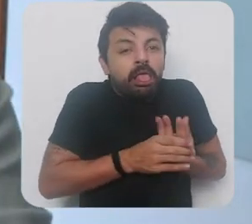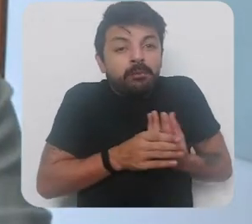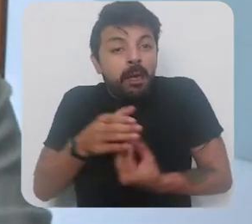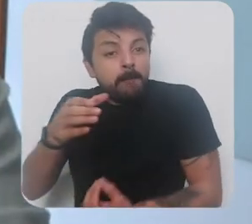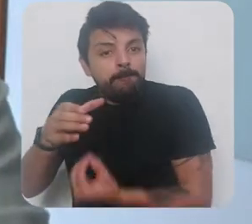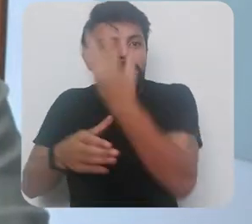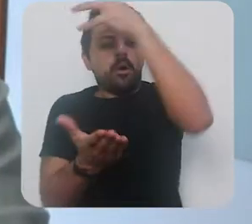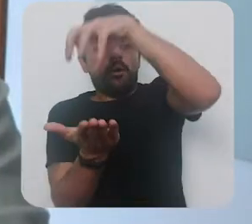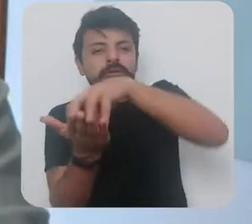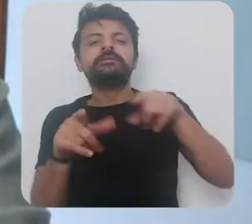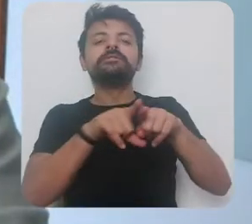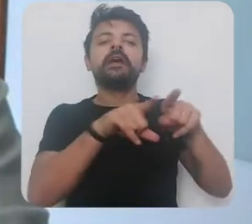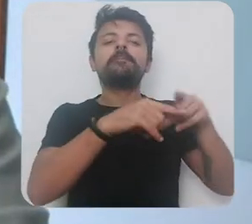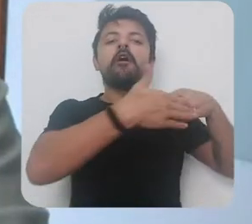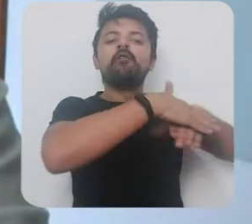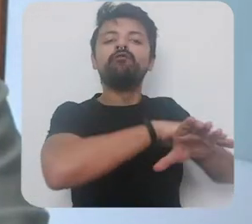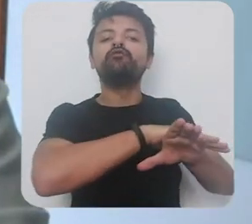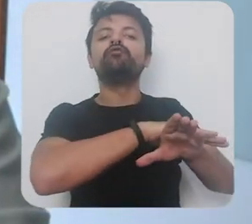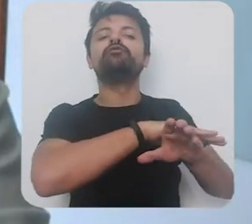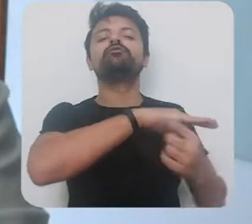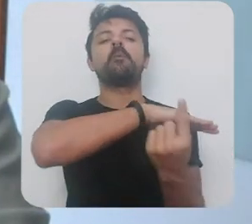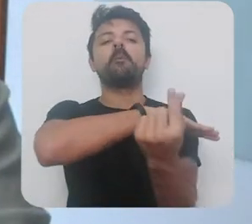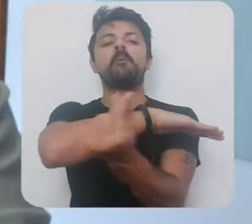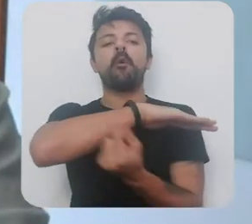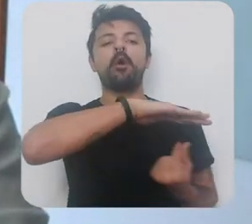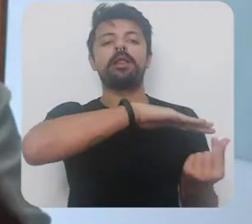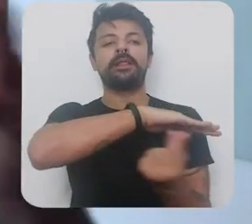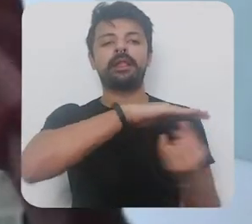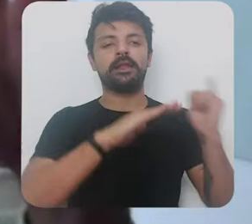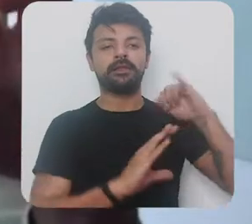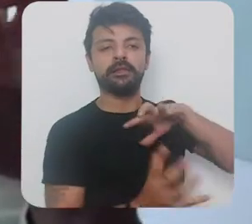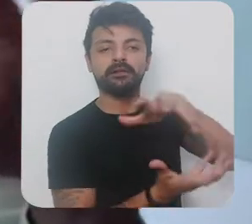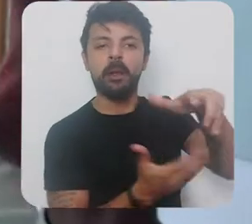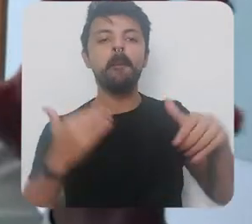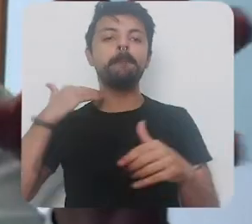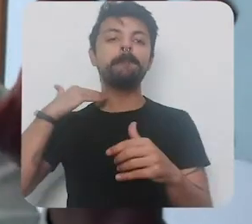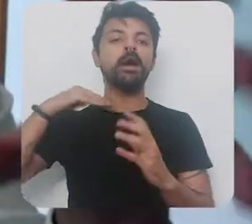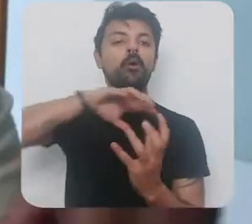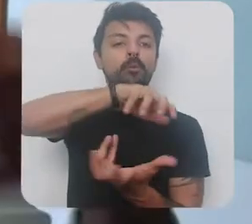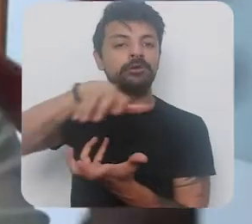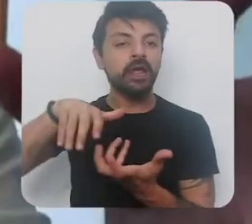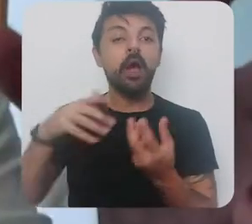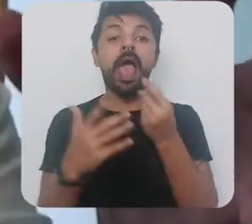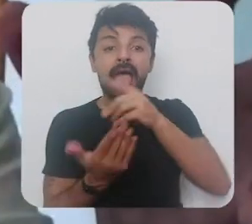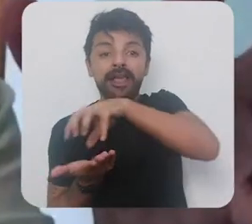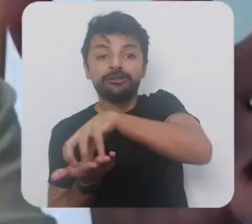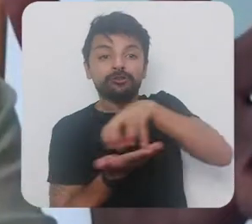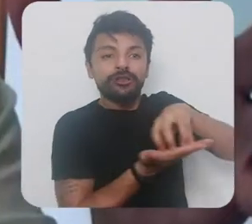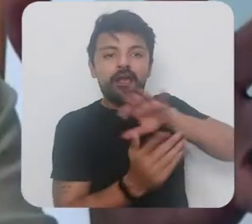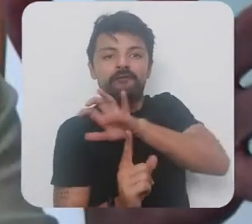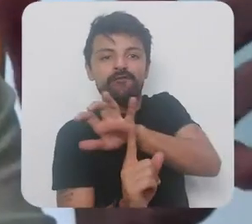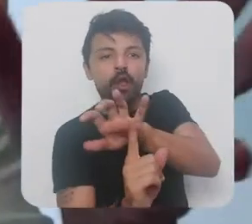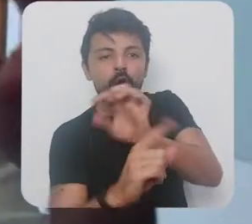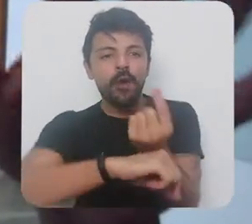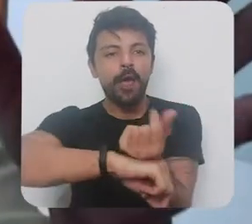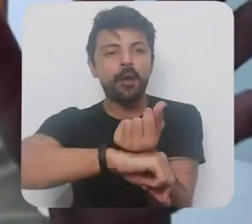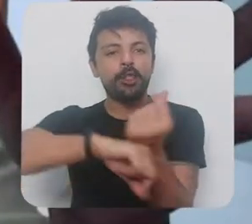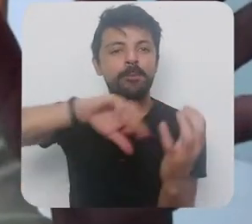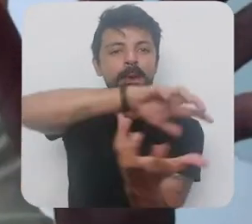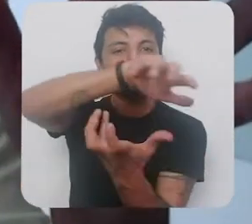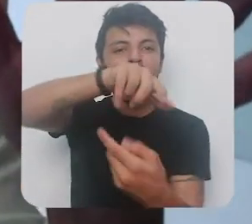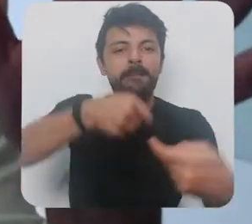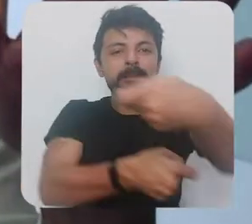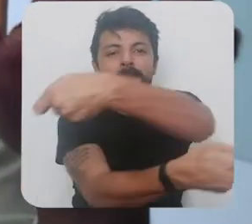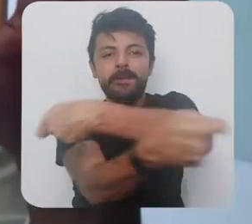foi criado o Fundo Monetário Internacional Banco Mundial e uma série de instituições para intervir na economia mundial e assim foi